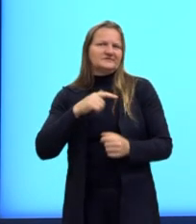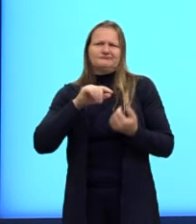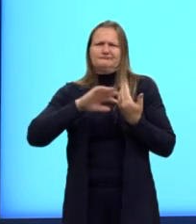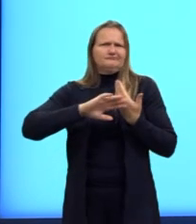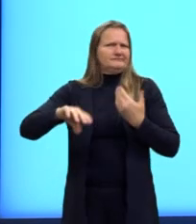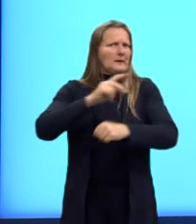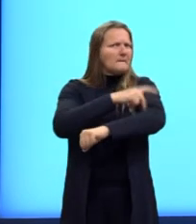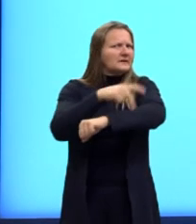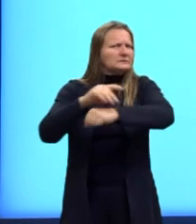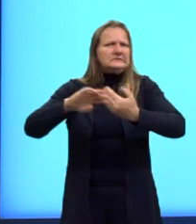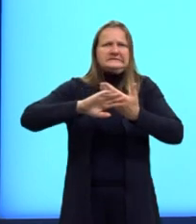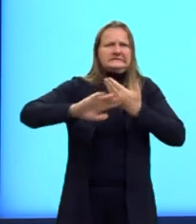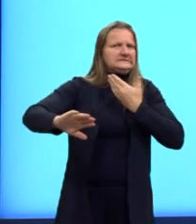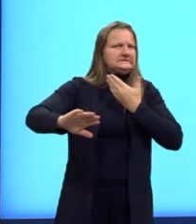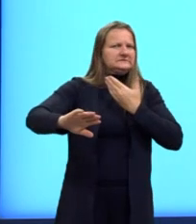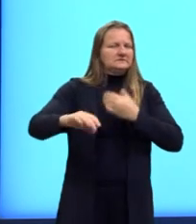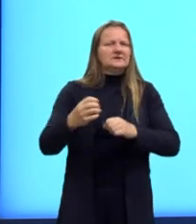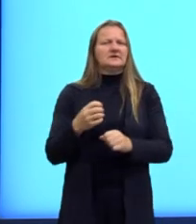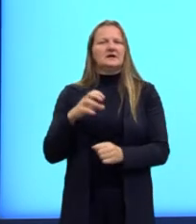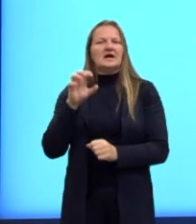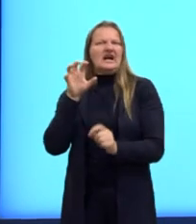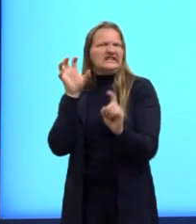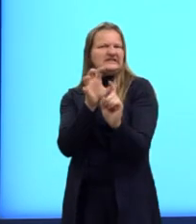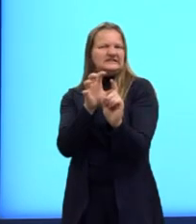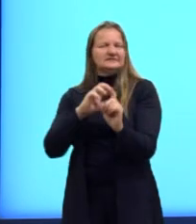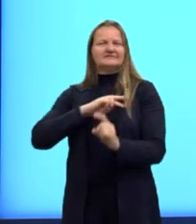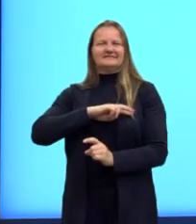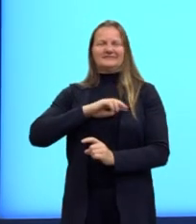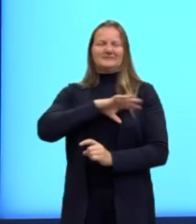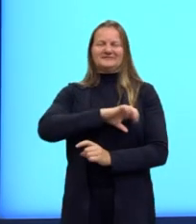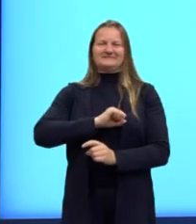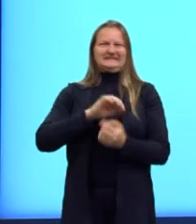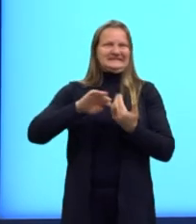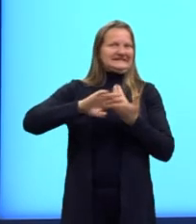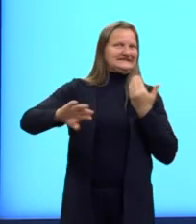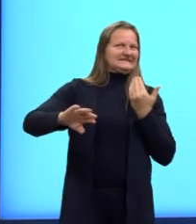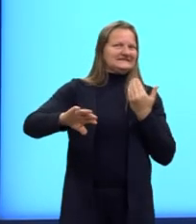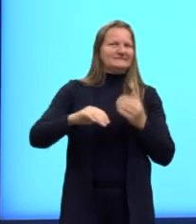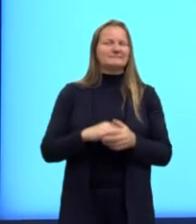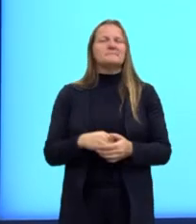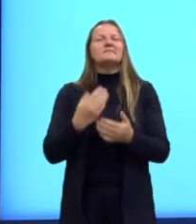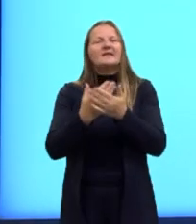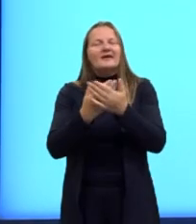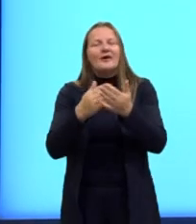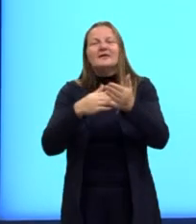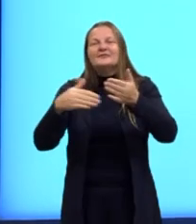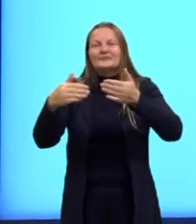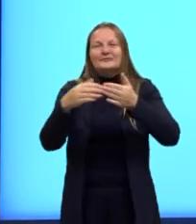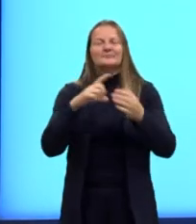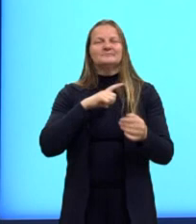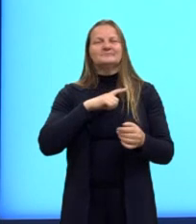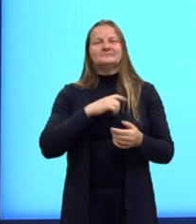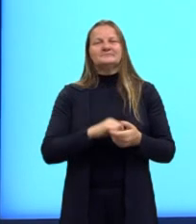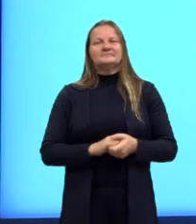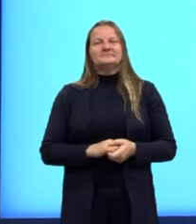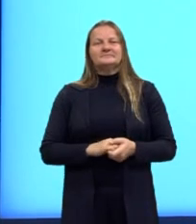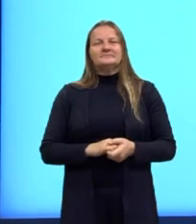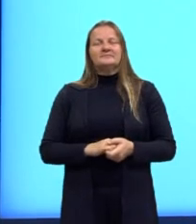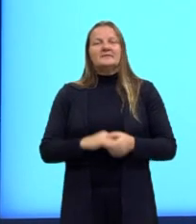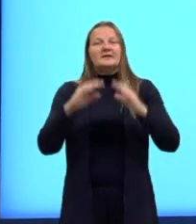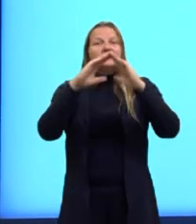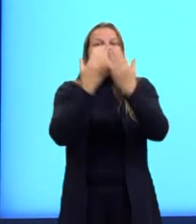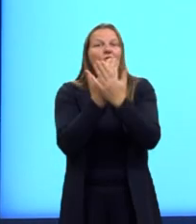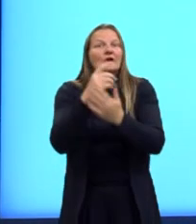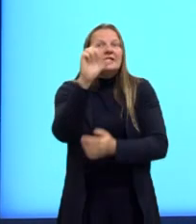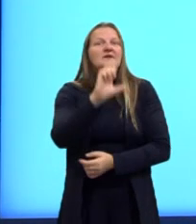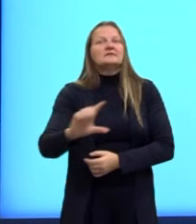Então, todo parnaziano é antirromântico, como eu já disse para vocês em outras aulas, toda a escola